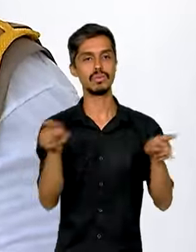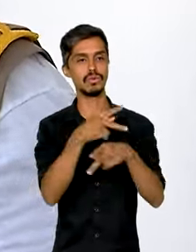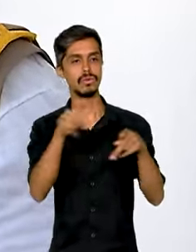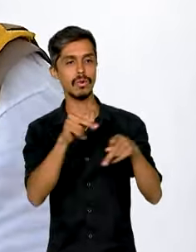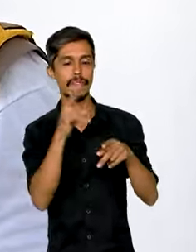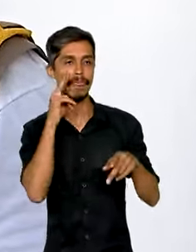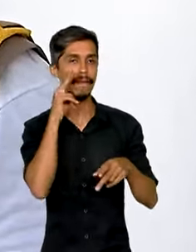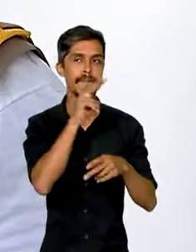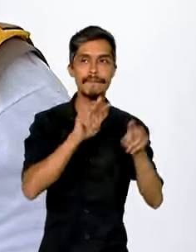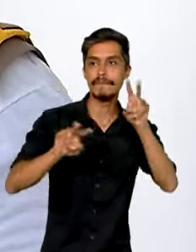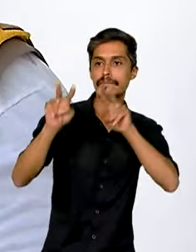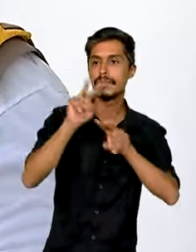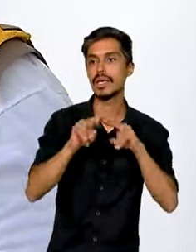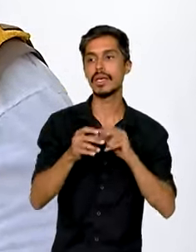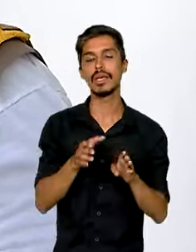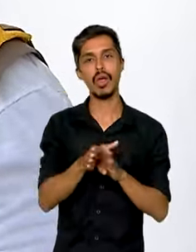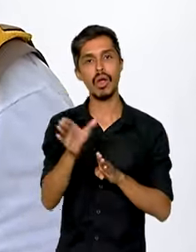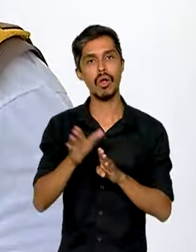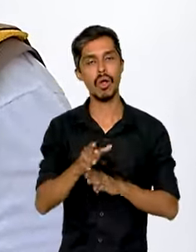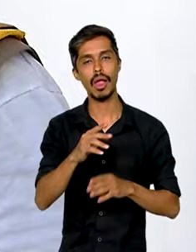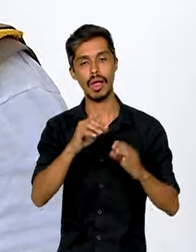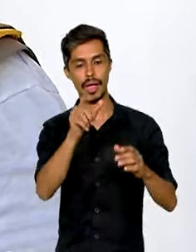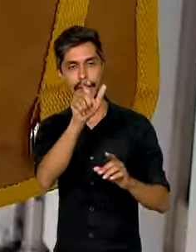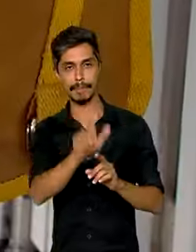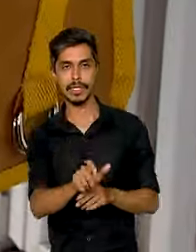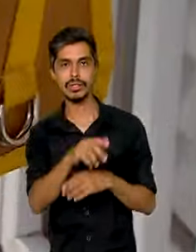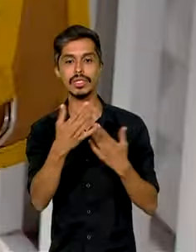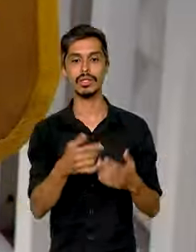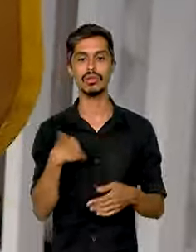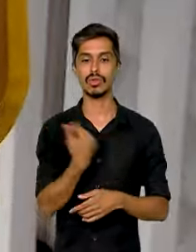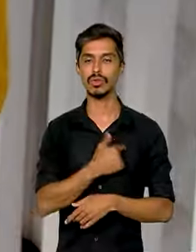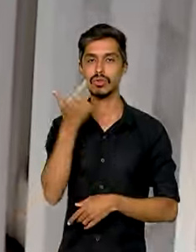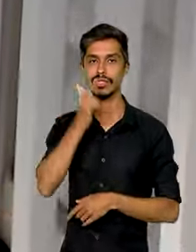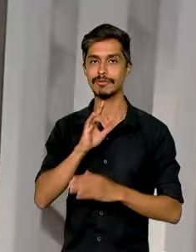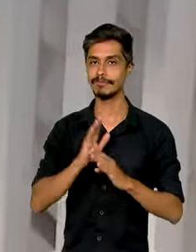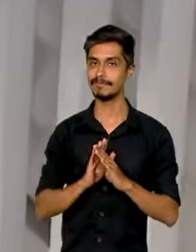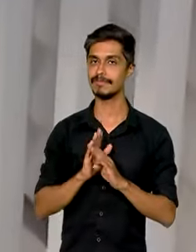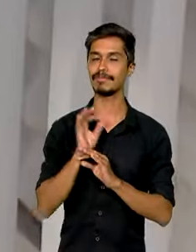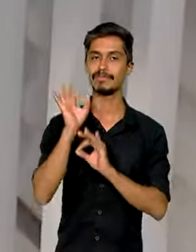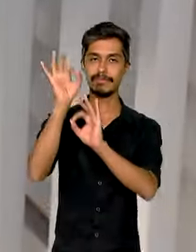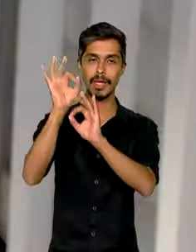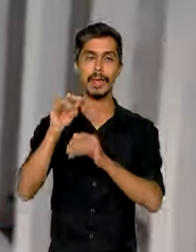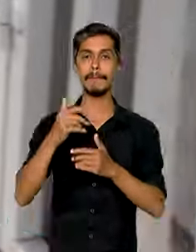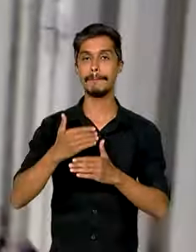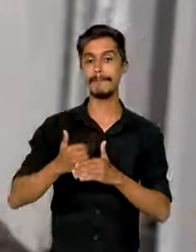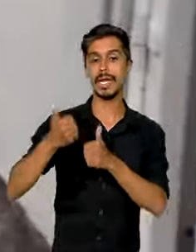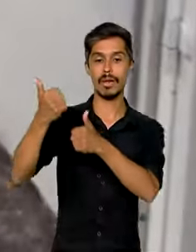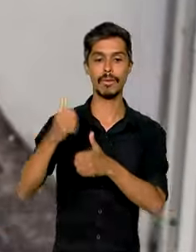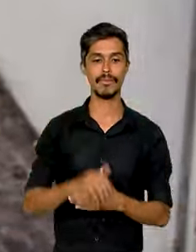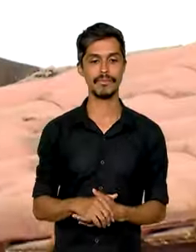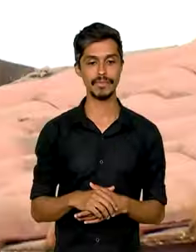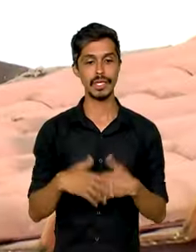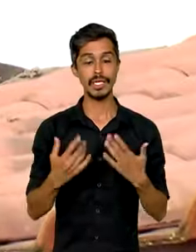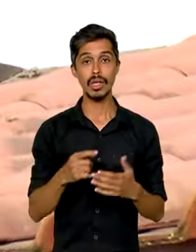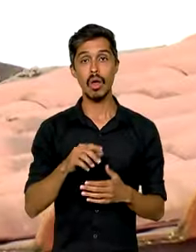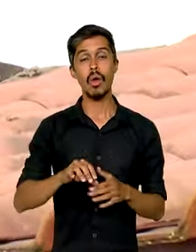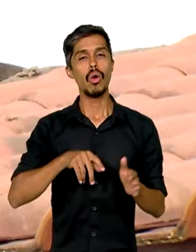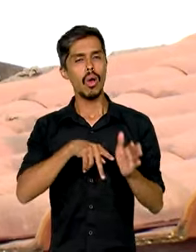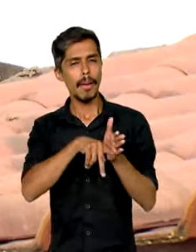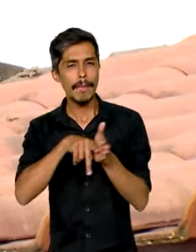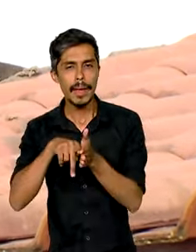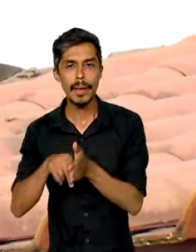fazer as orientações para o morador para a gente sair bem sucedido. De acordo com o painel de monitoramento de arboviroses, os